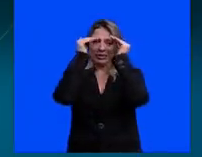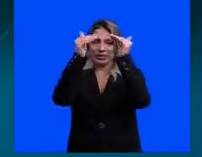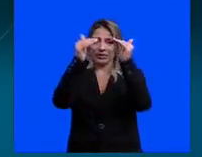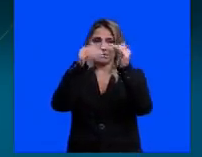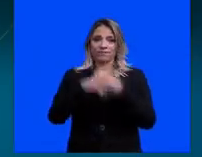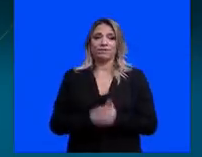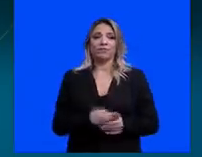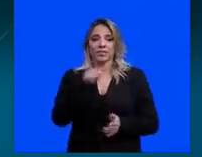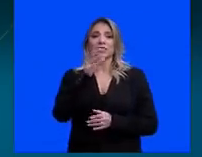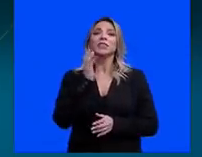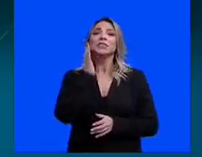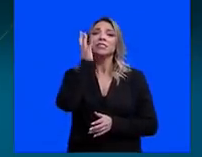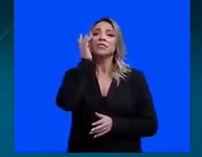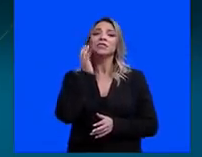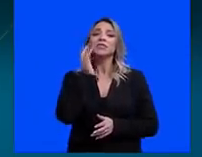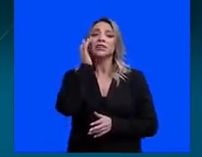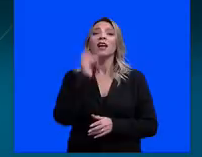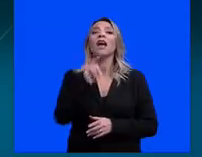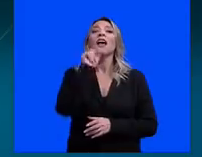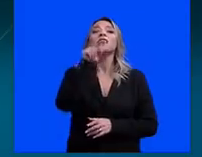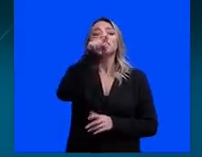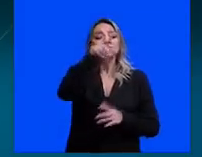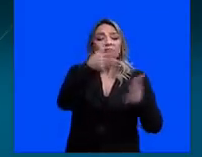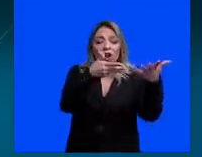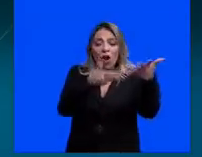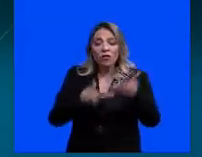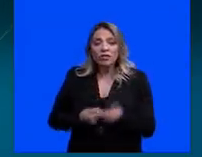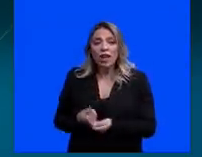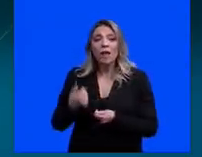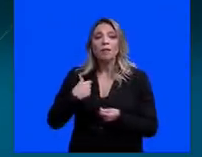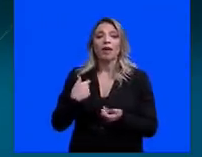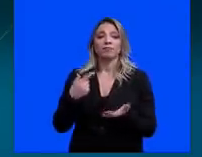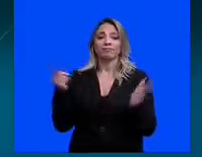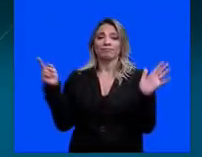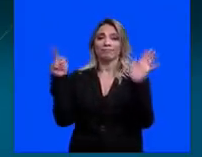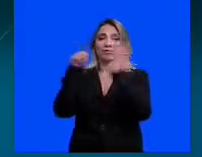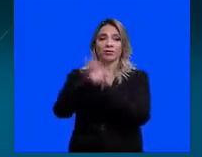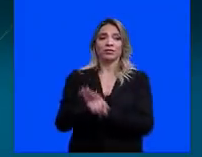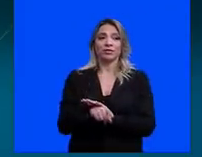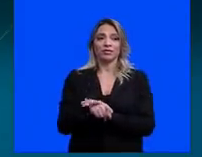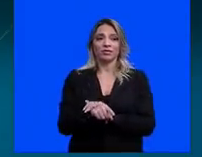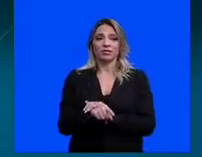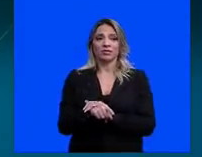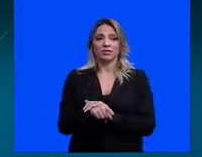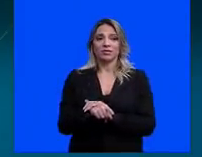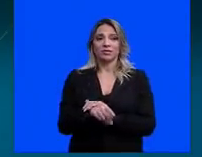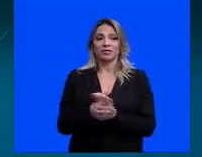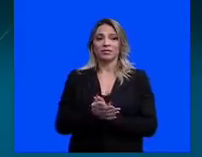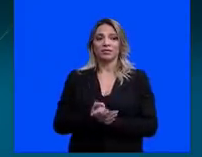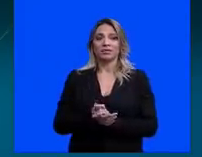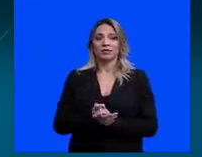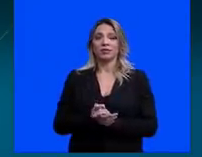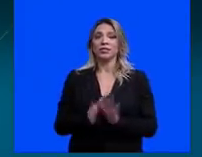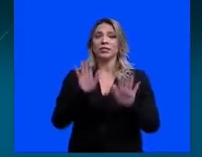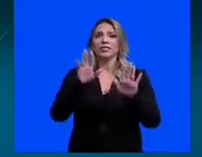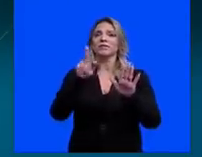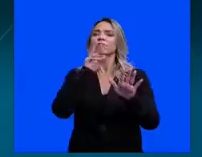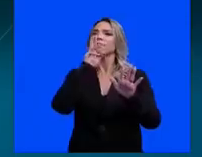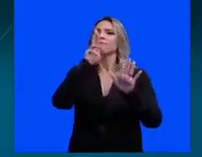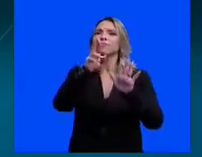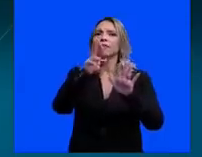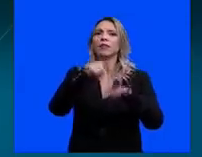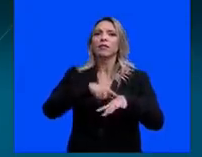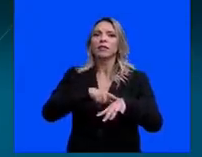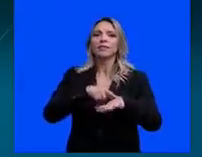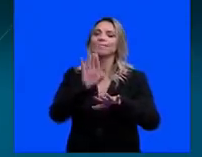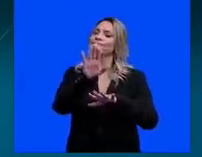Marinha que sugeriu para a senhora quem a senhora deveria convidar para estar aqui. Você era a primeira escolha. Por favor, a sua resposta.